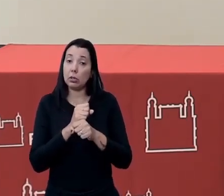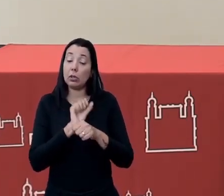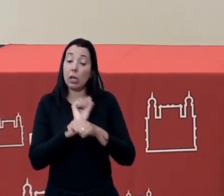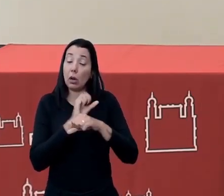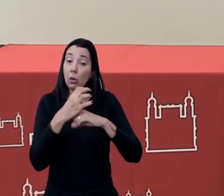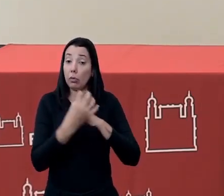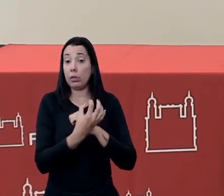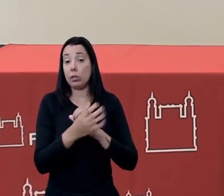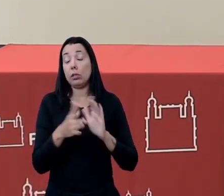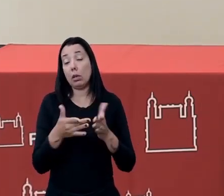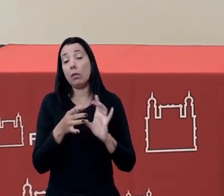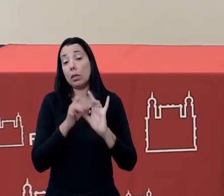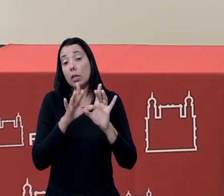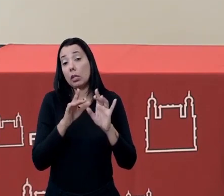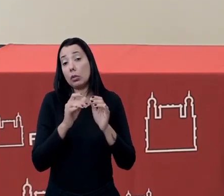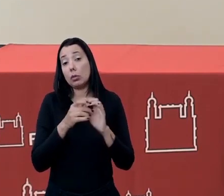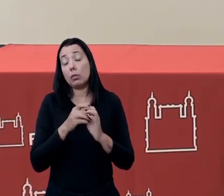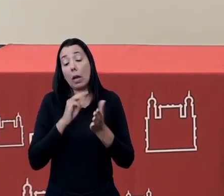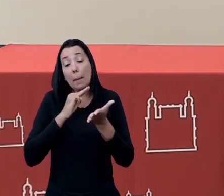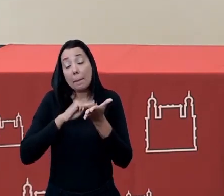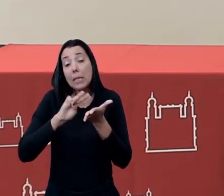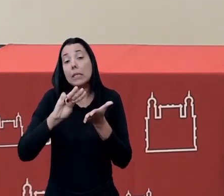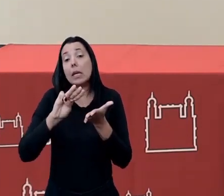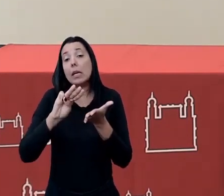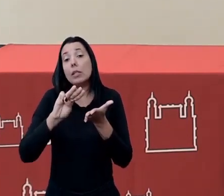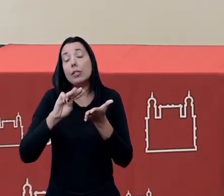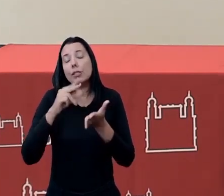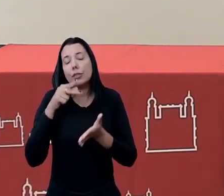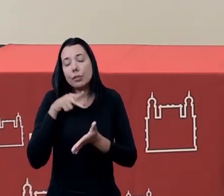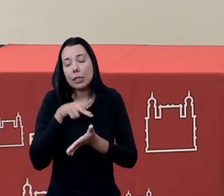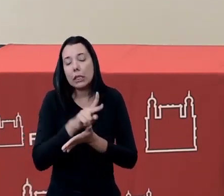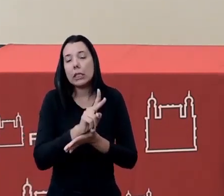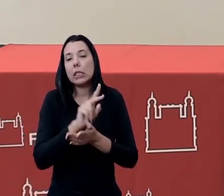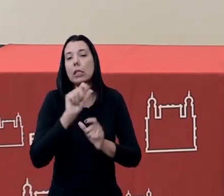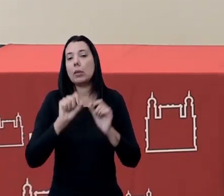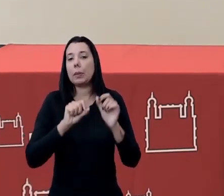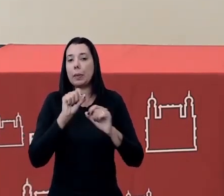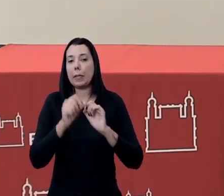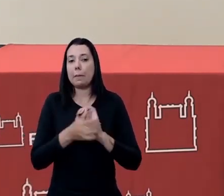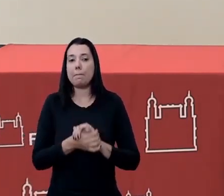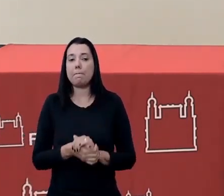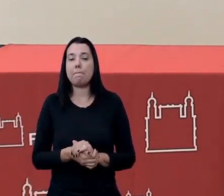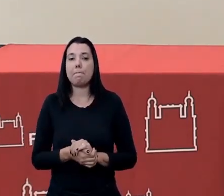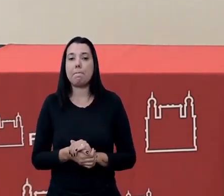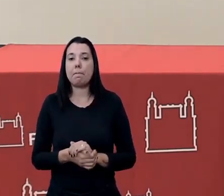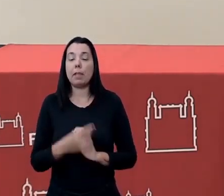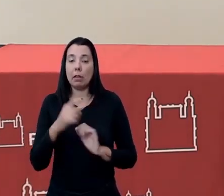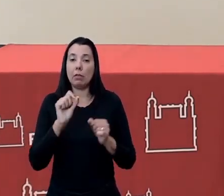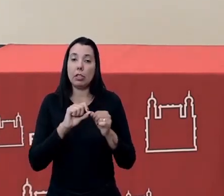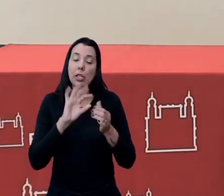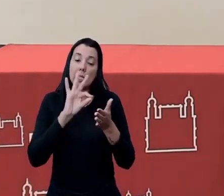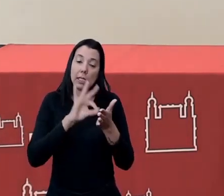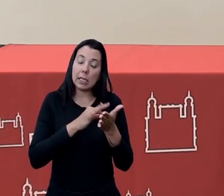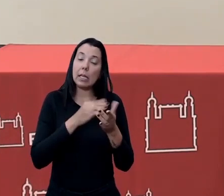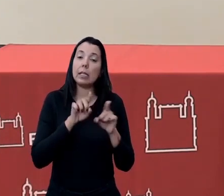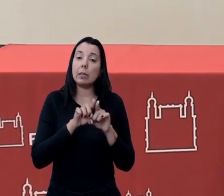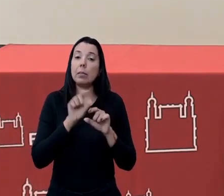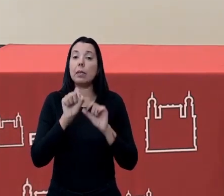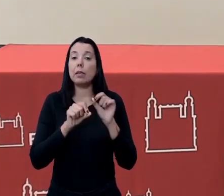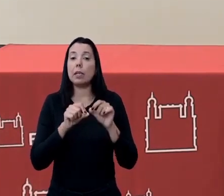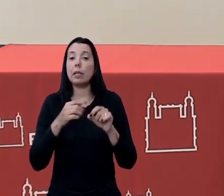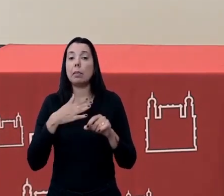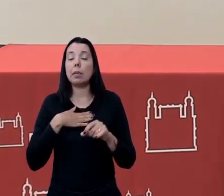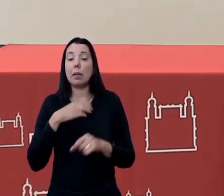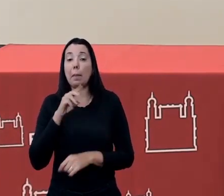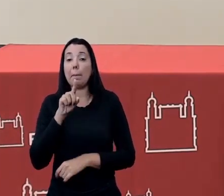então eu deixo aqui a mensagem para que a gente siga com o que foi registrado e foi reiterado por